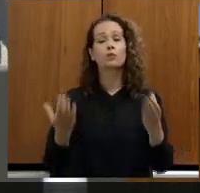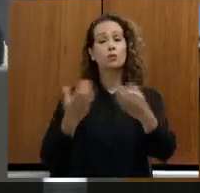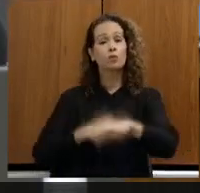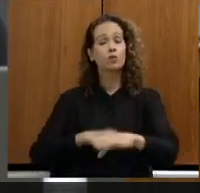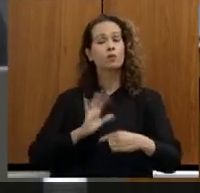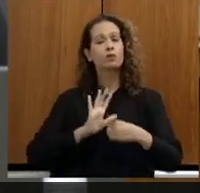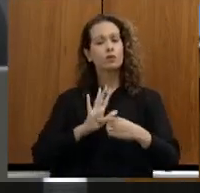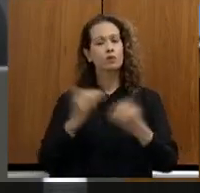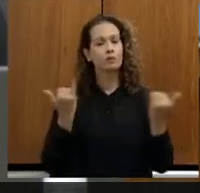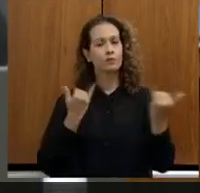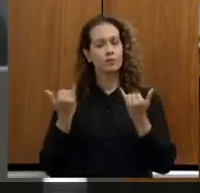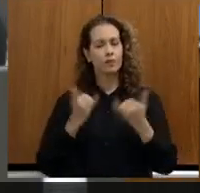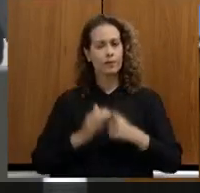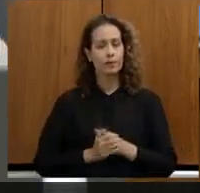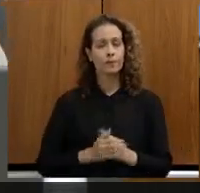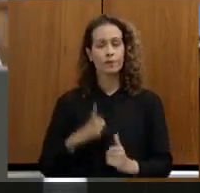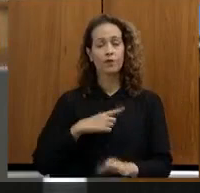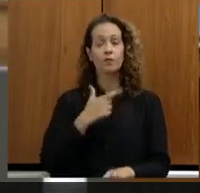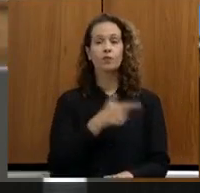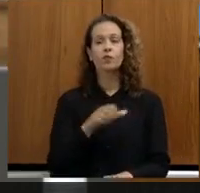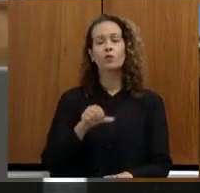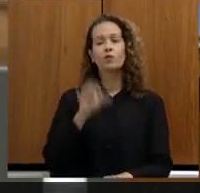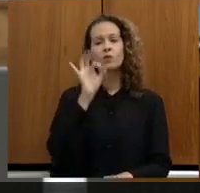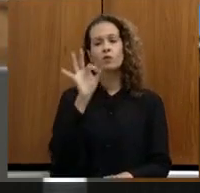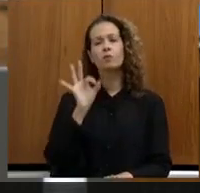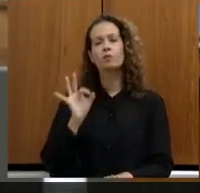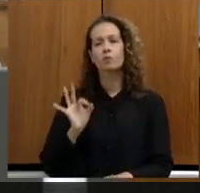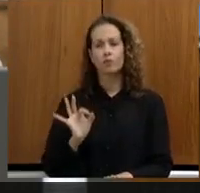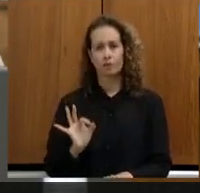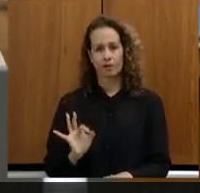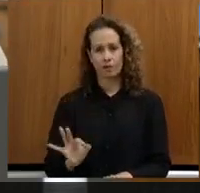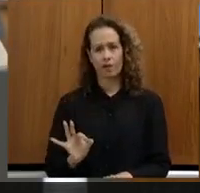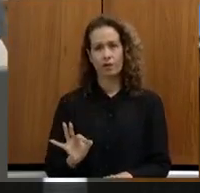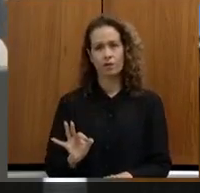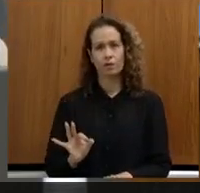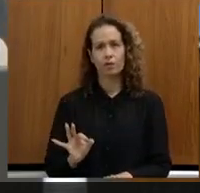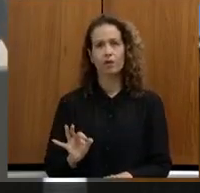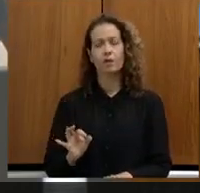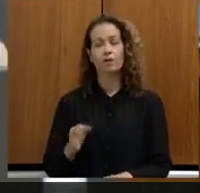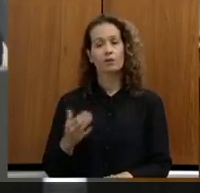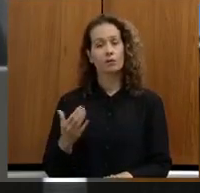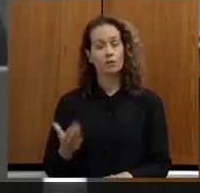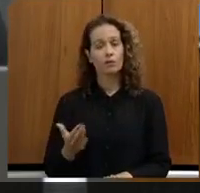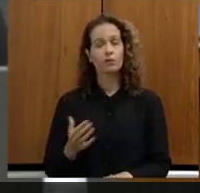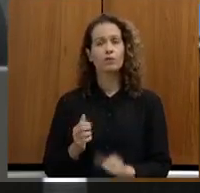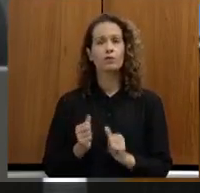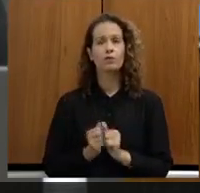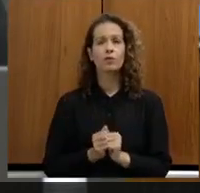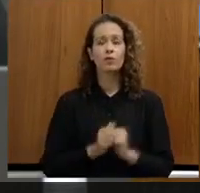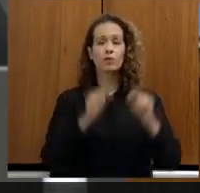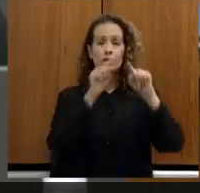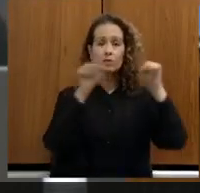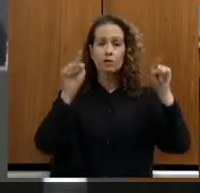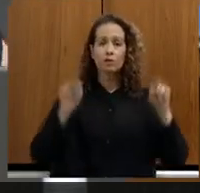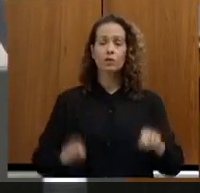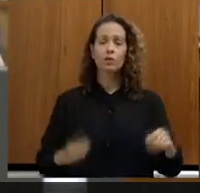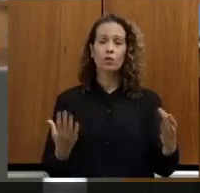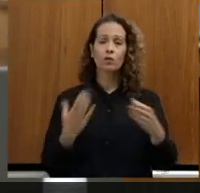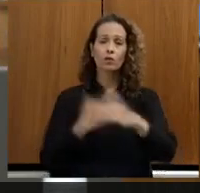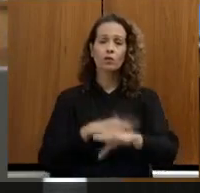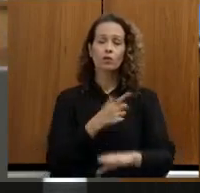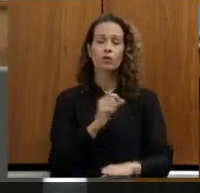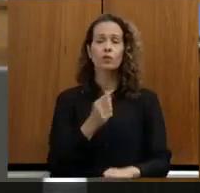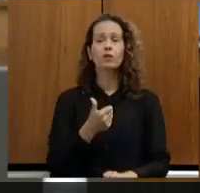dados nós tivemos 29% de rotatividade ou seja de saída de servidores do concurso de 2005